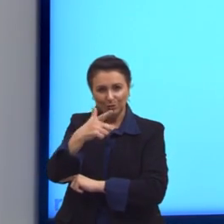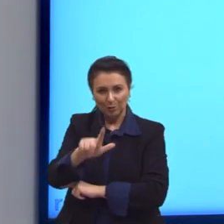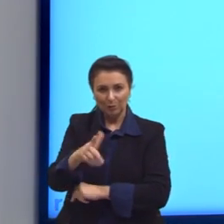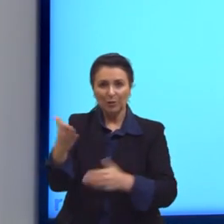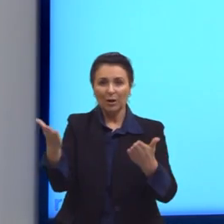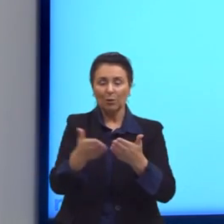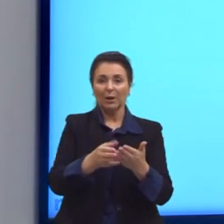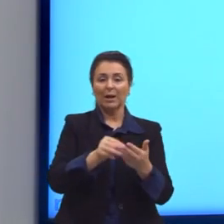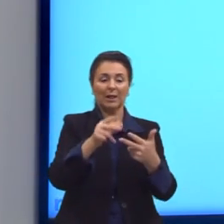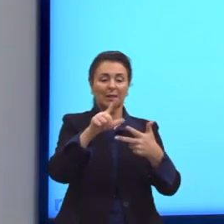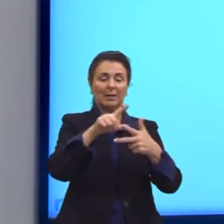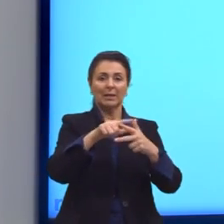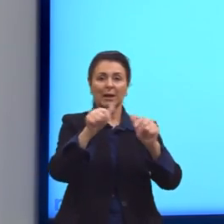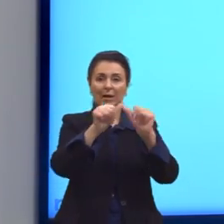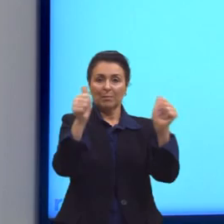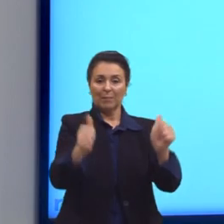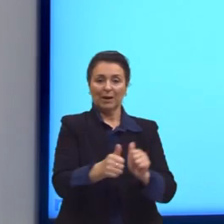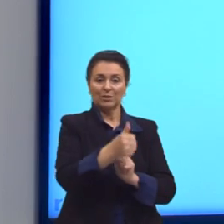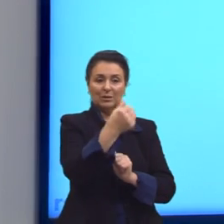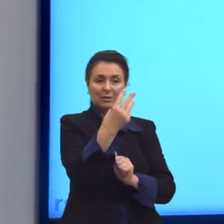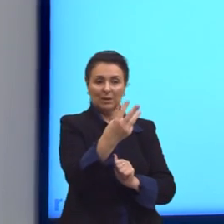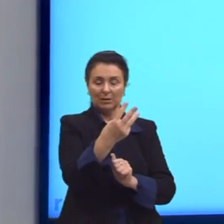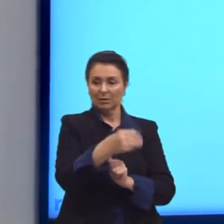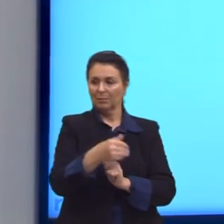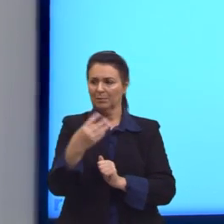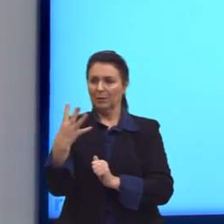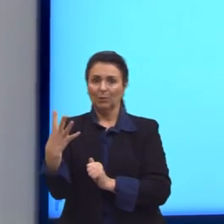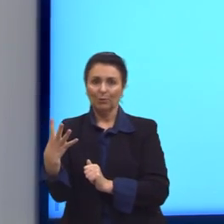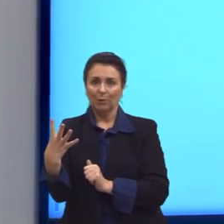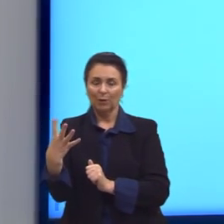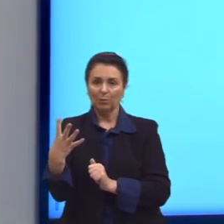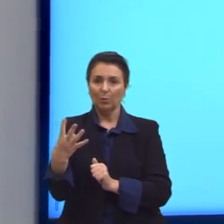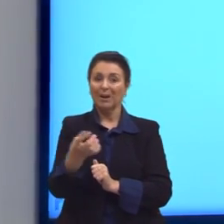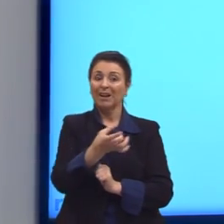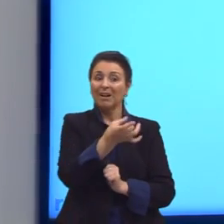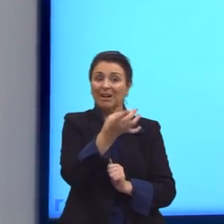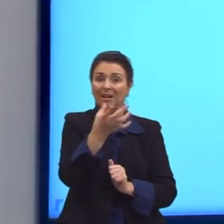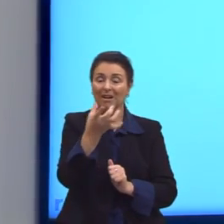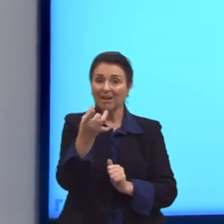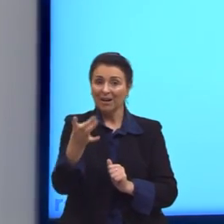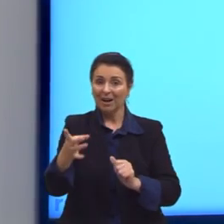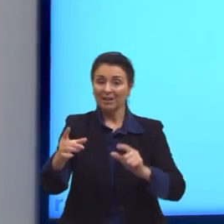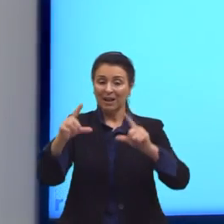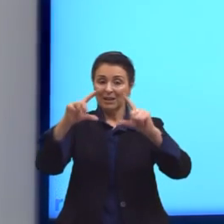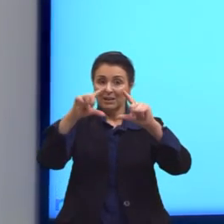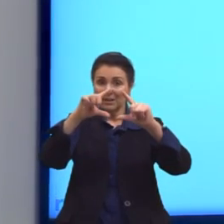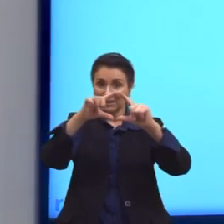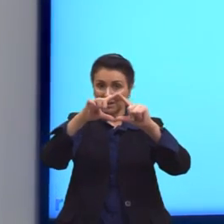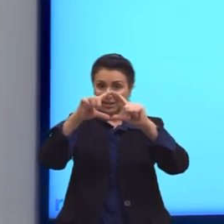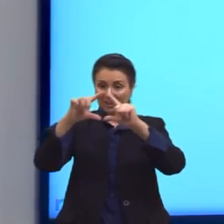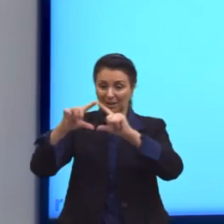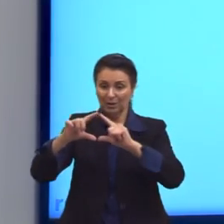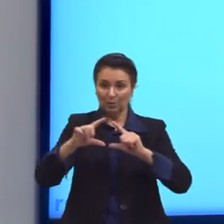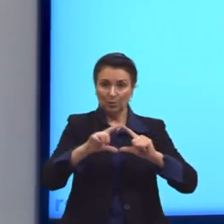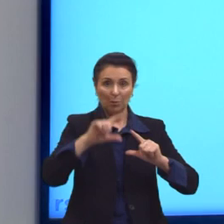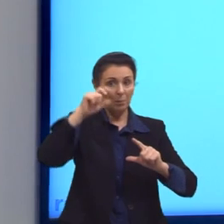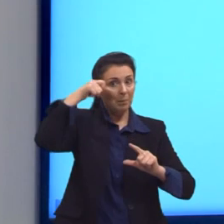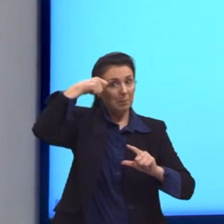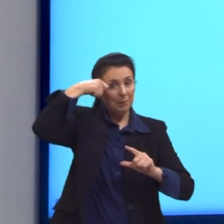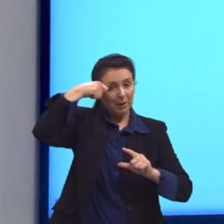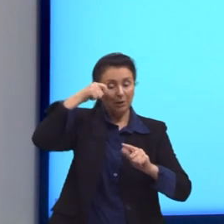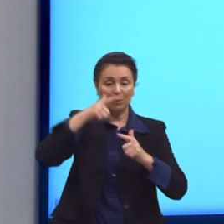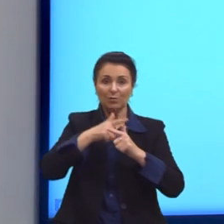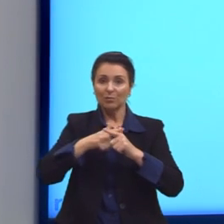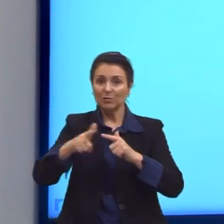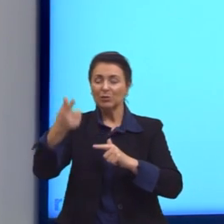figura 3, para chegar na figura 4, cada triângulo pretinho será dividido em outros